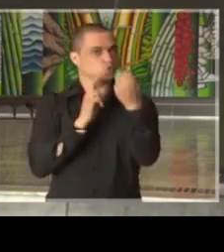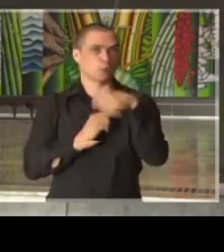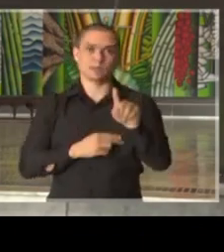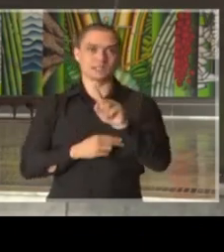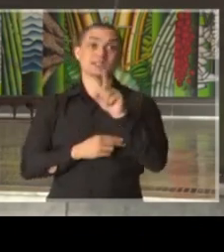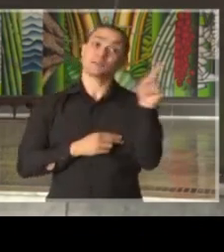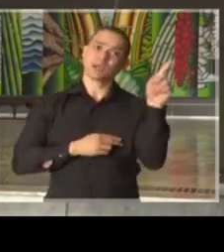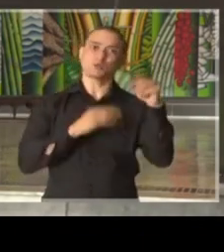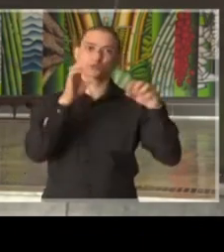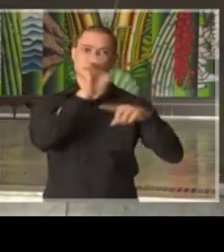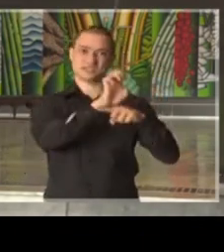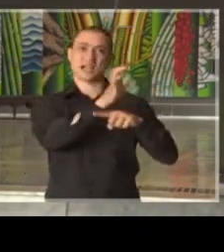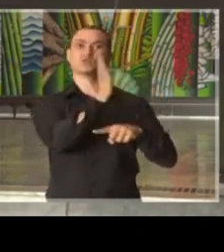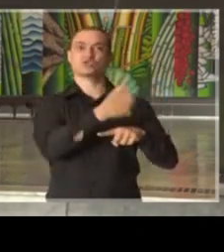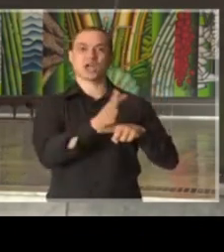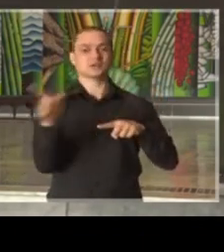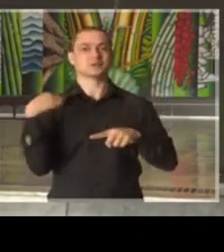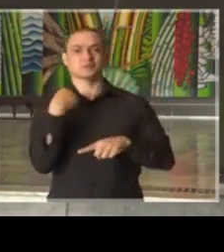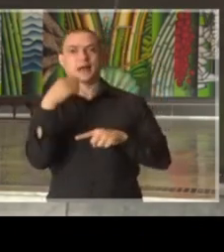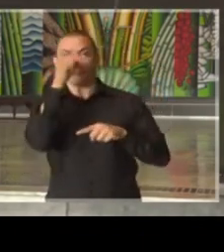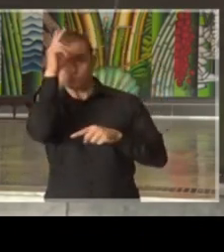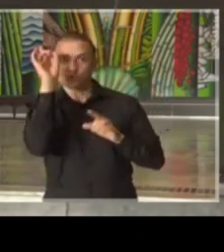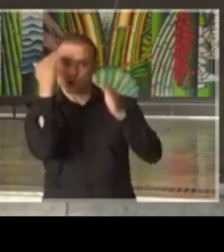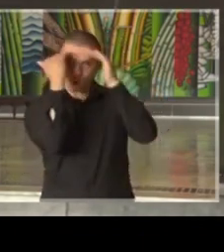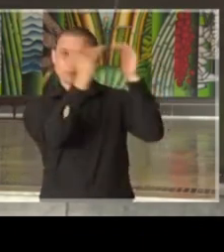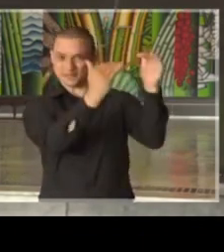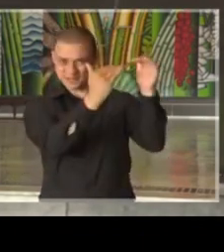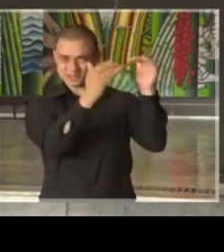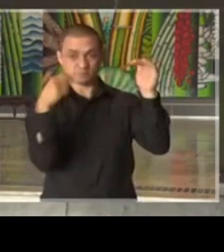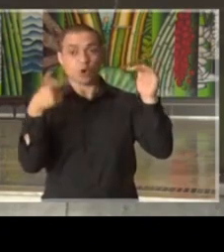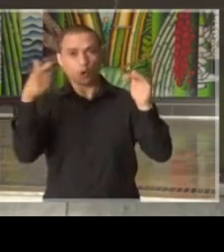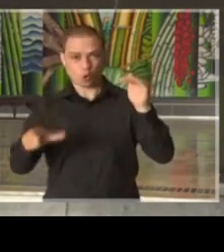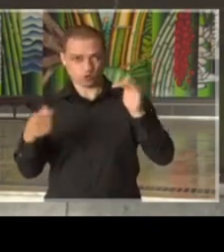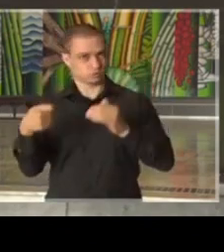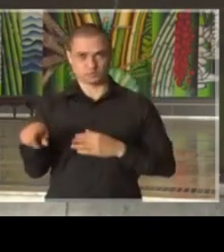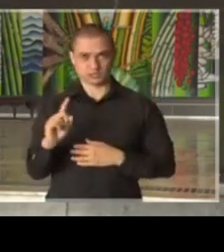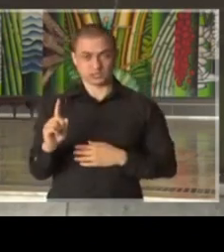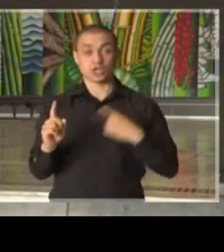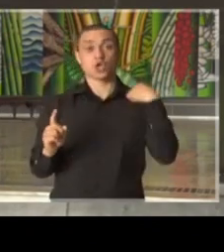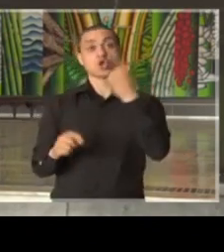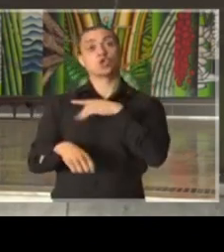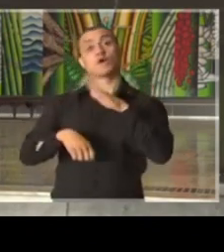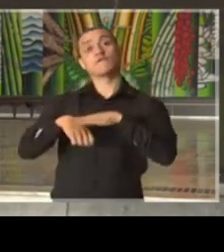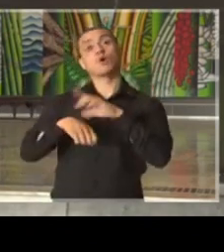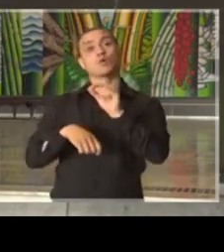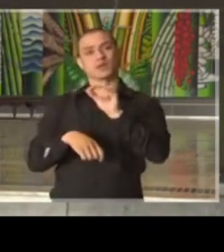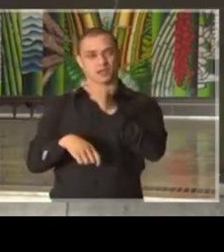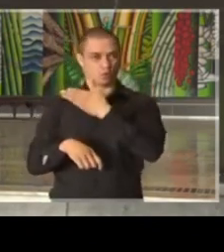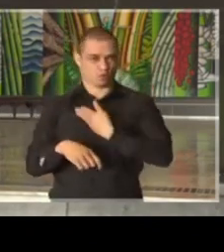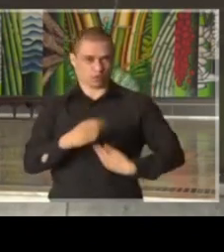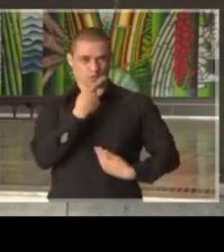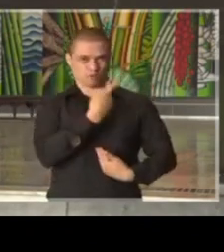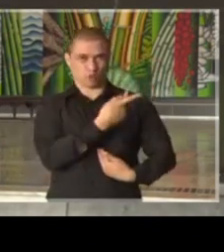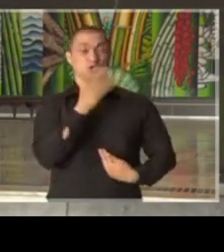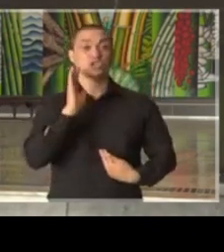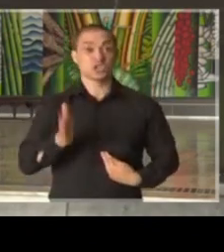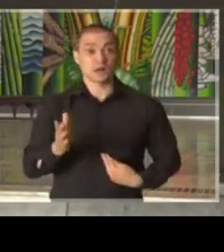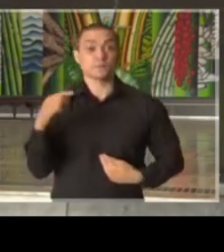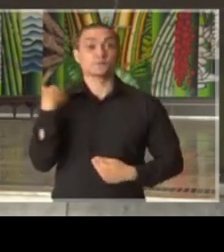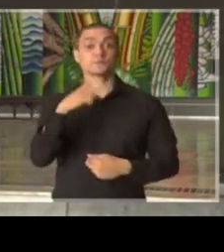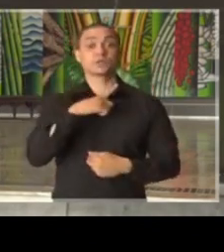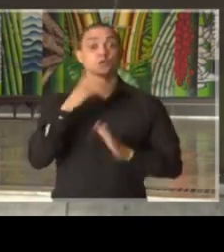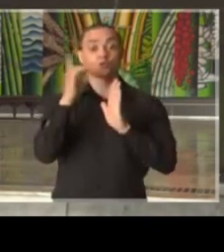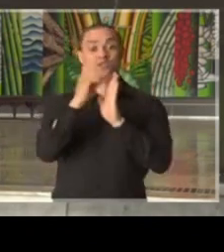a partir da terça-feira. Então, a gente segue a orientação do decreto estadual. O que nós vamos ter é, como disse o governador, um